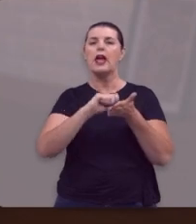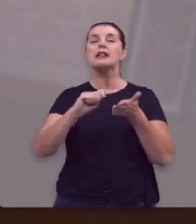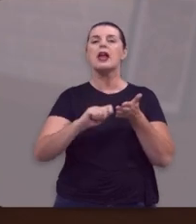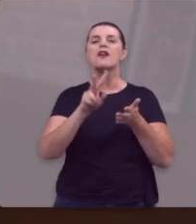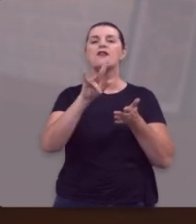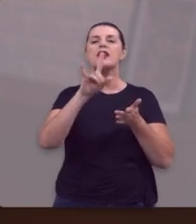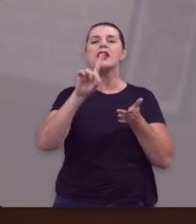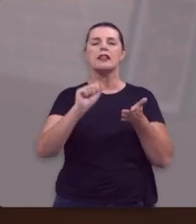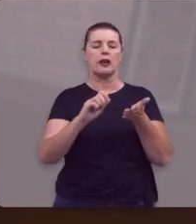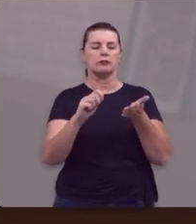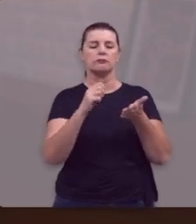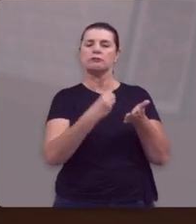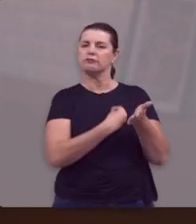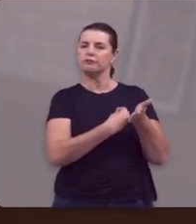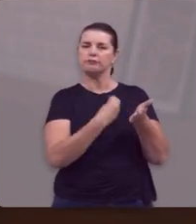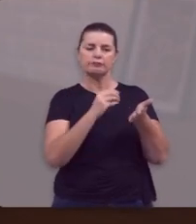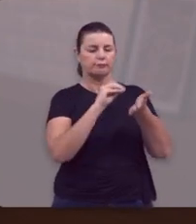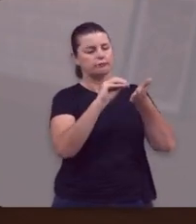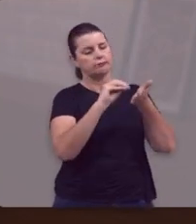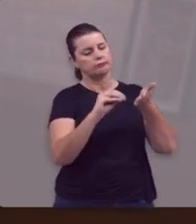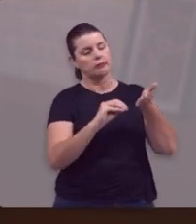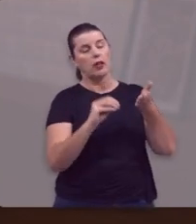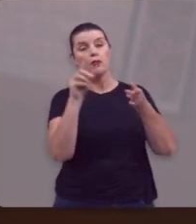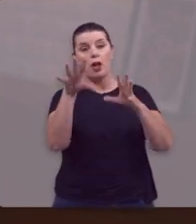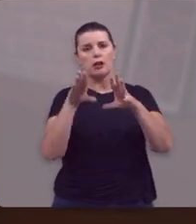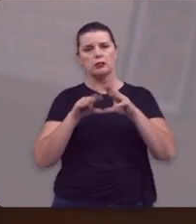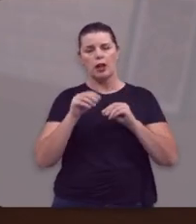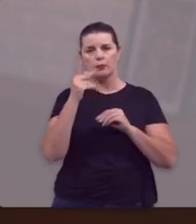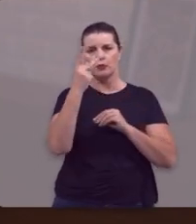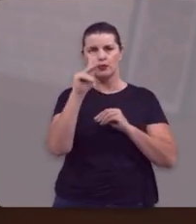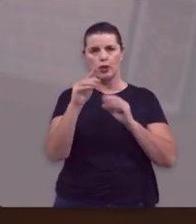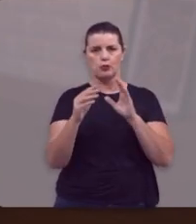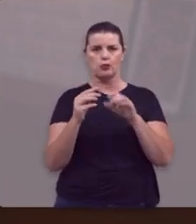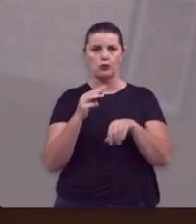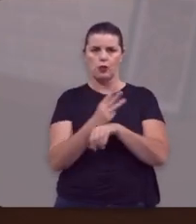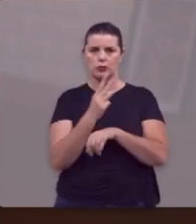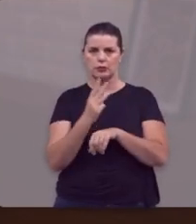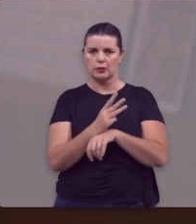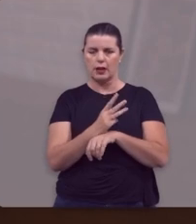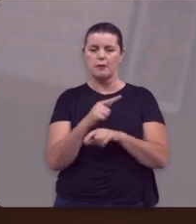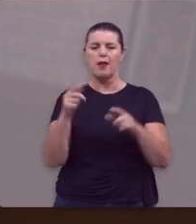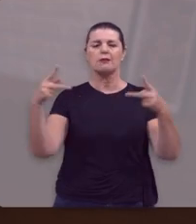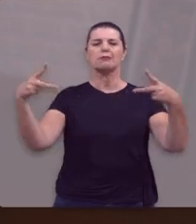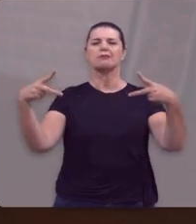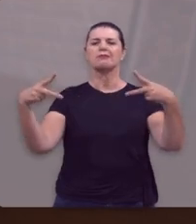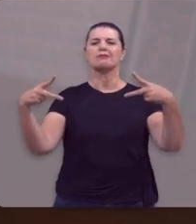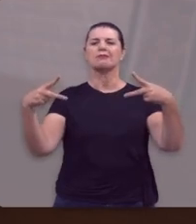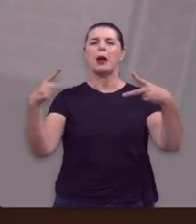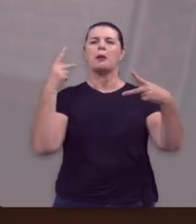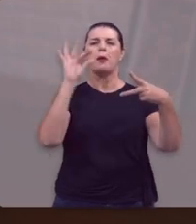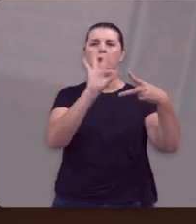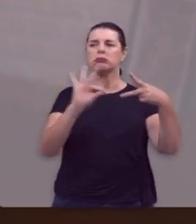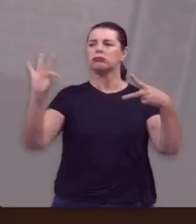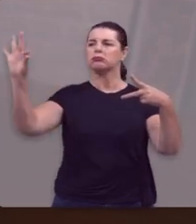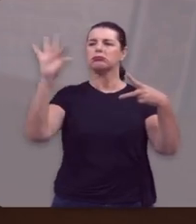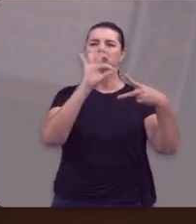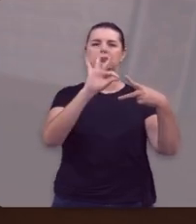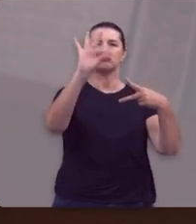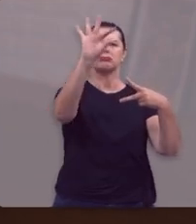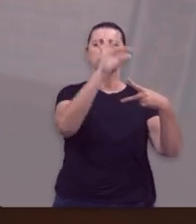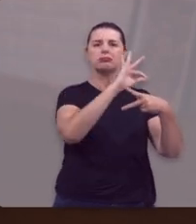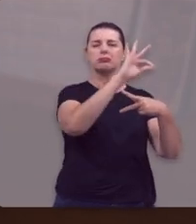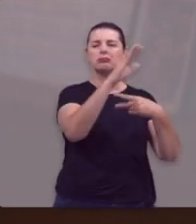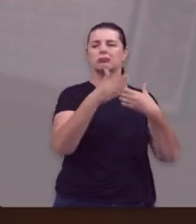para a gente escrito assim Vida e sabe o que vai acontecer? Você vai receber aí no seu celular este programa para você